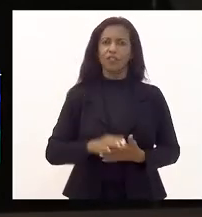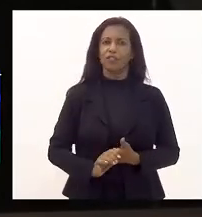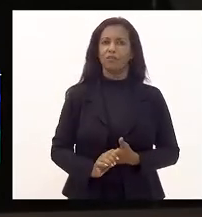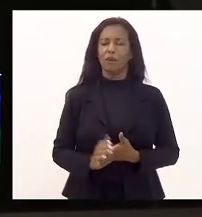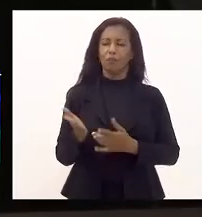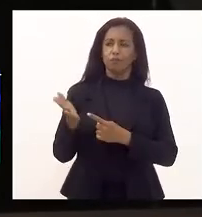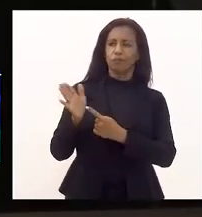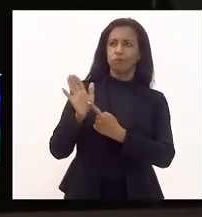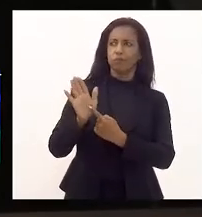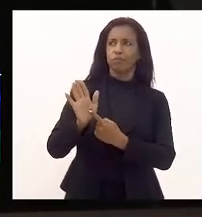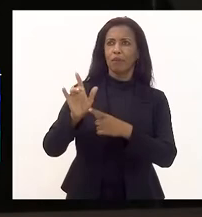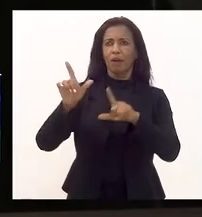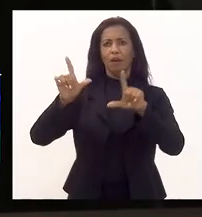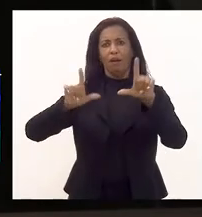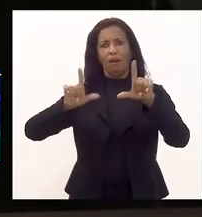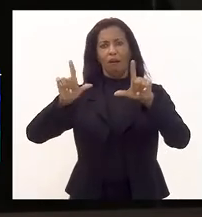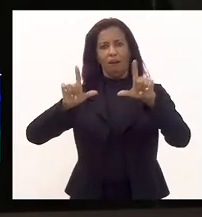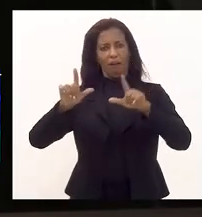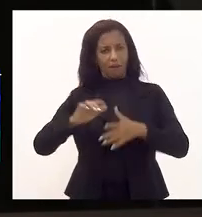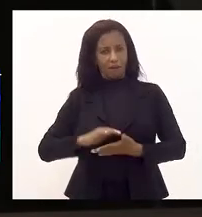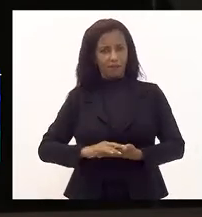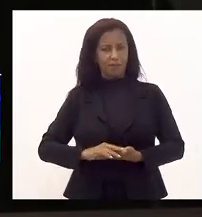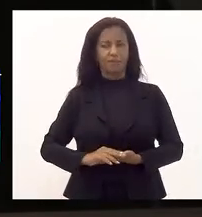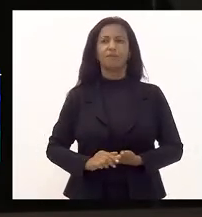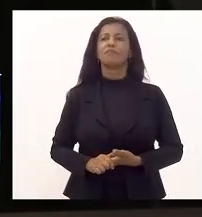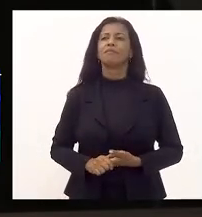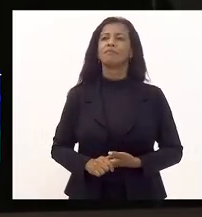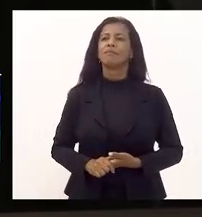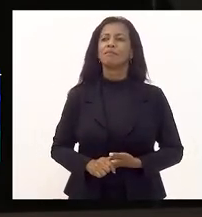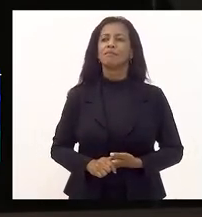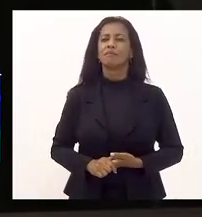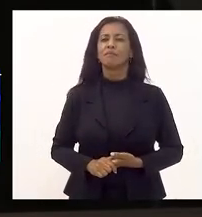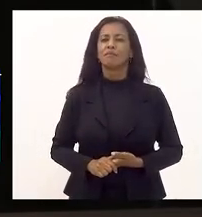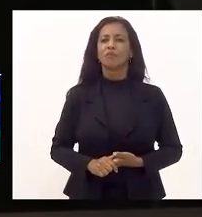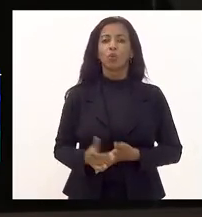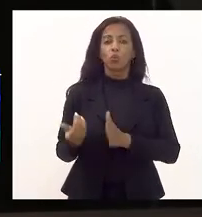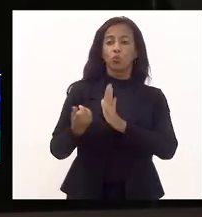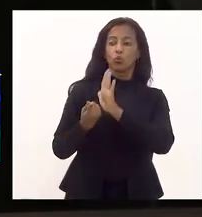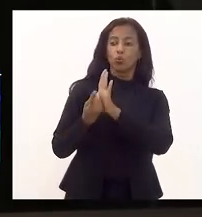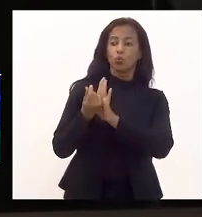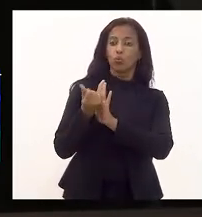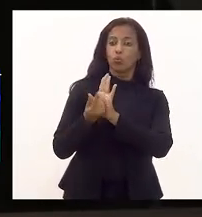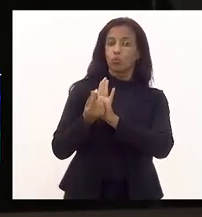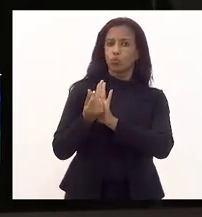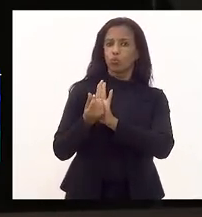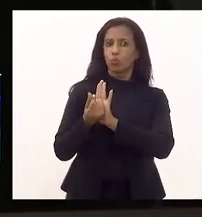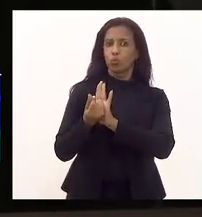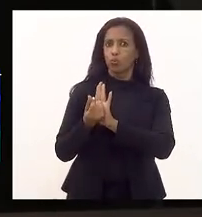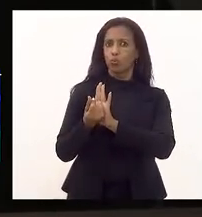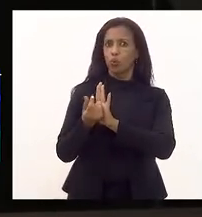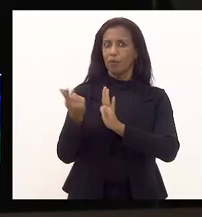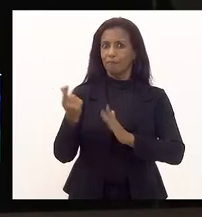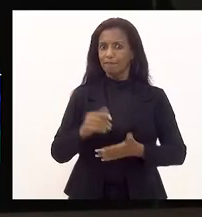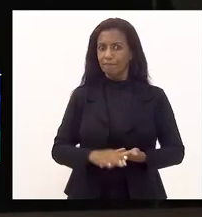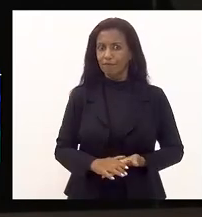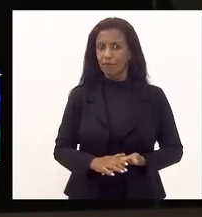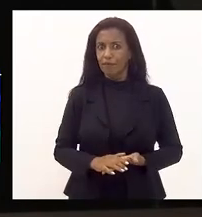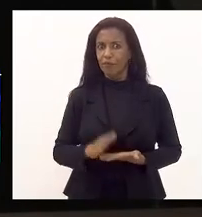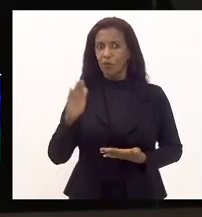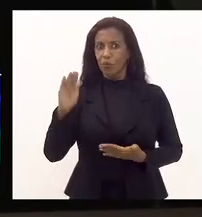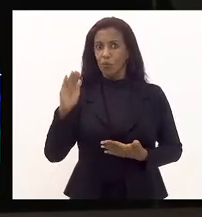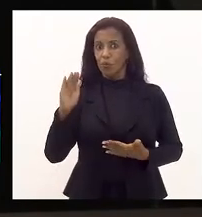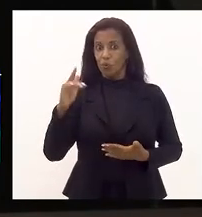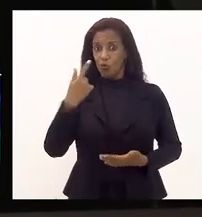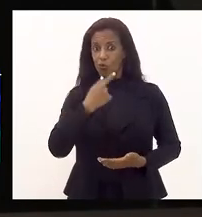apresentações via data show dos orçamentos, nível federal, nível estadual e